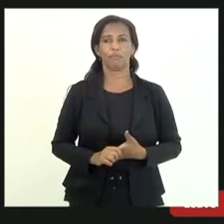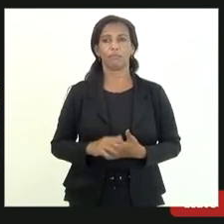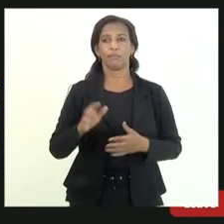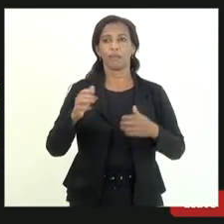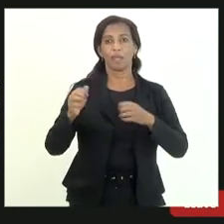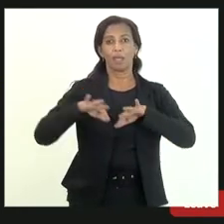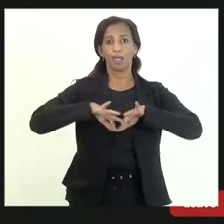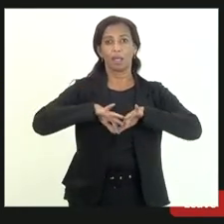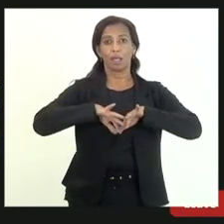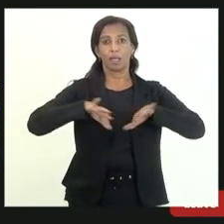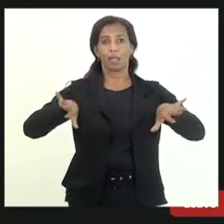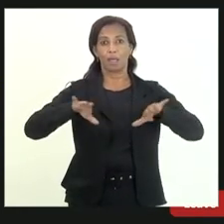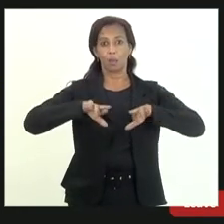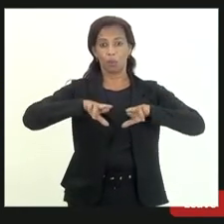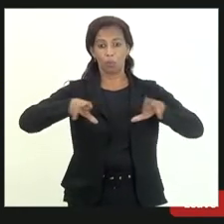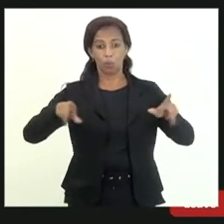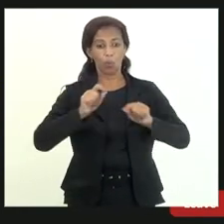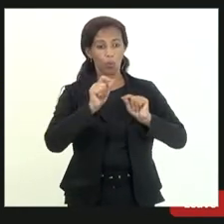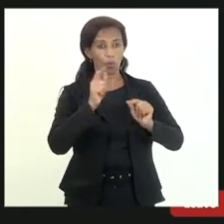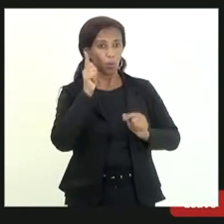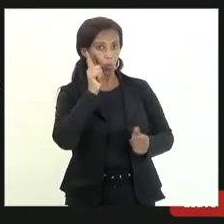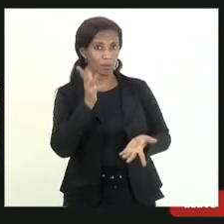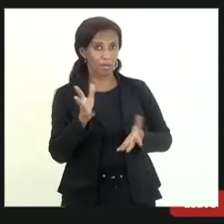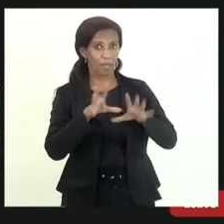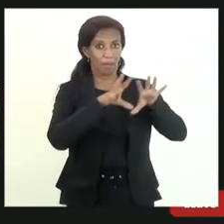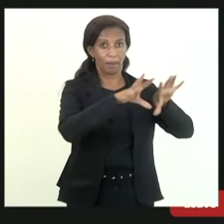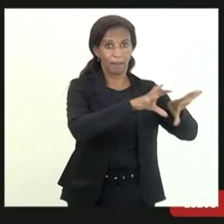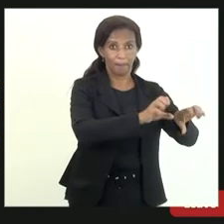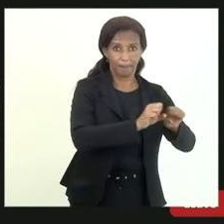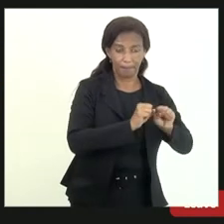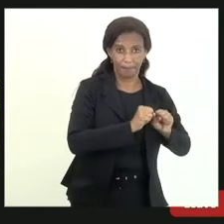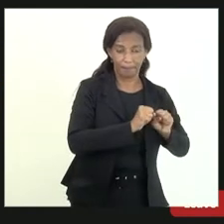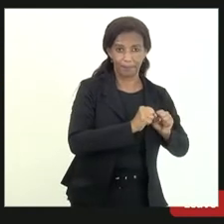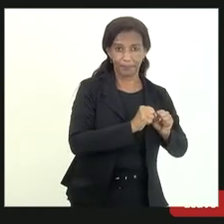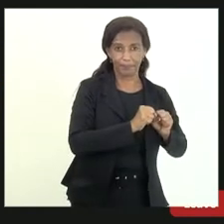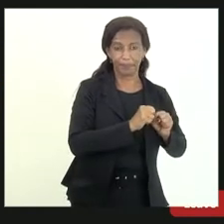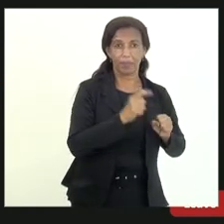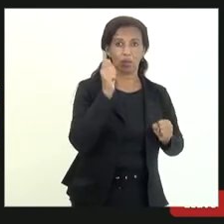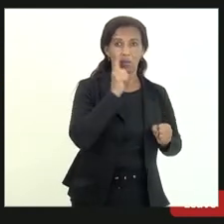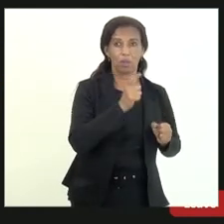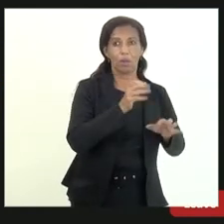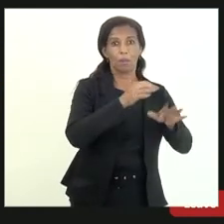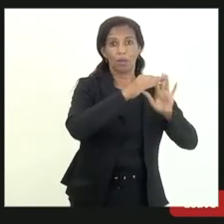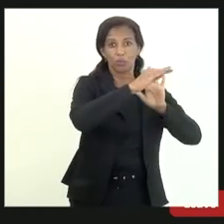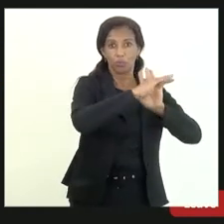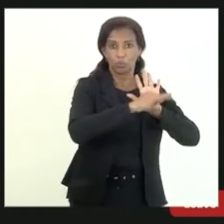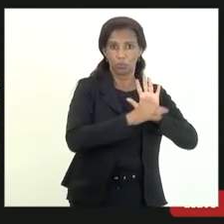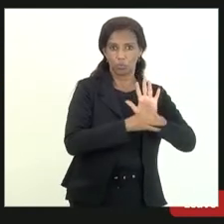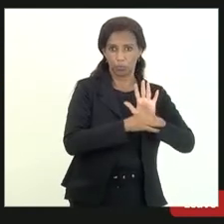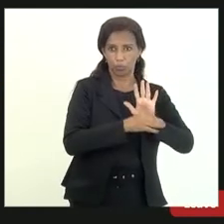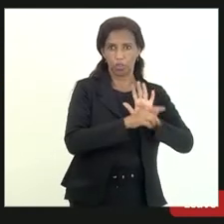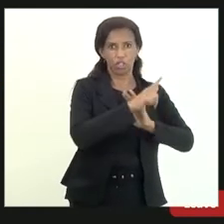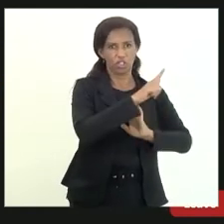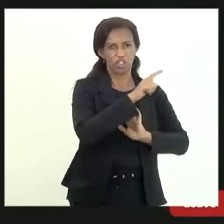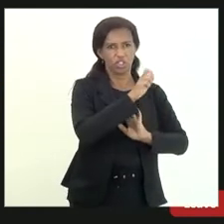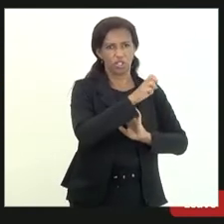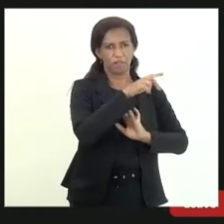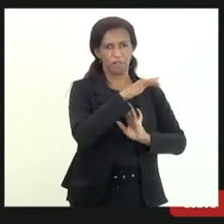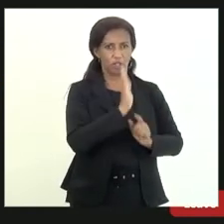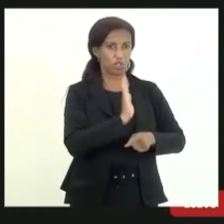a gente recupera por meio de programas de refinanciamento fiscal dos refis da vida